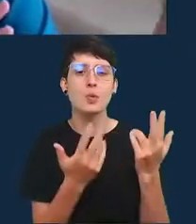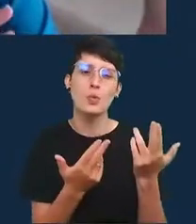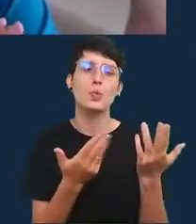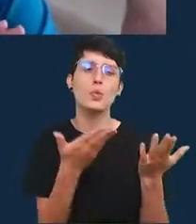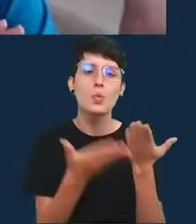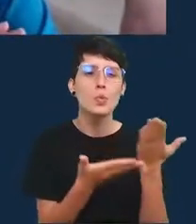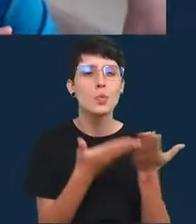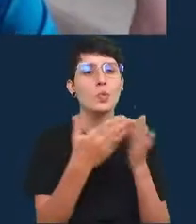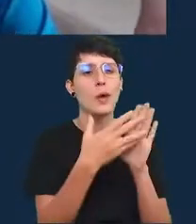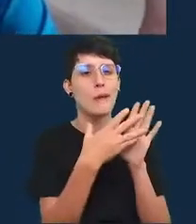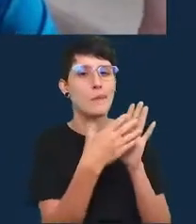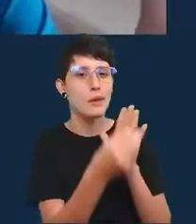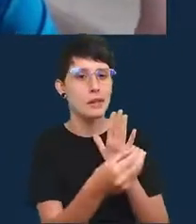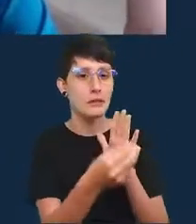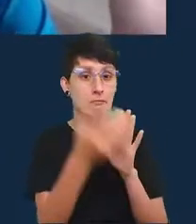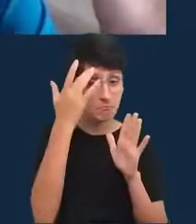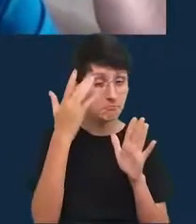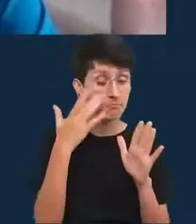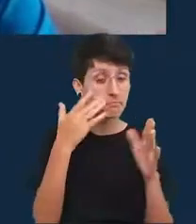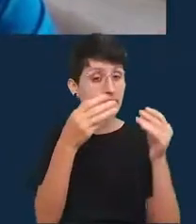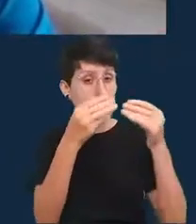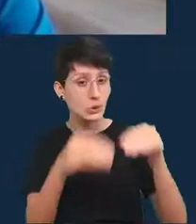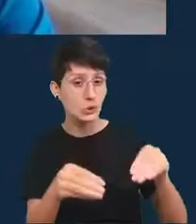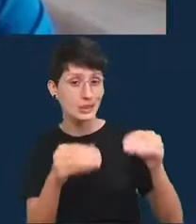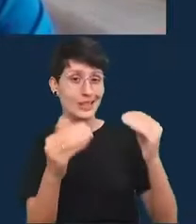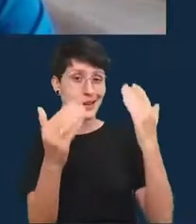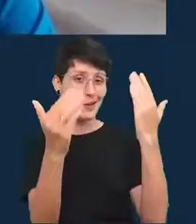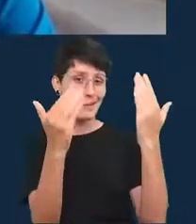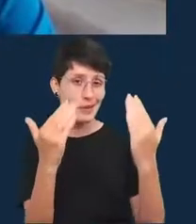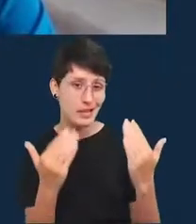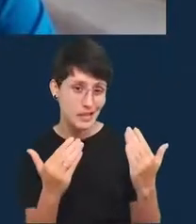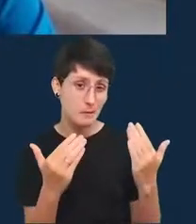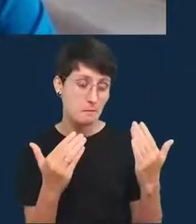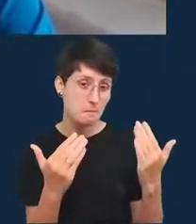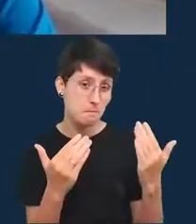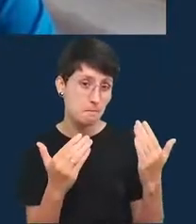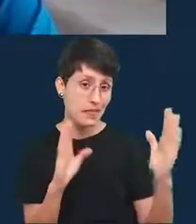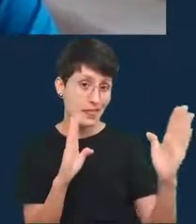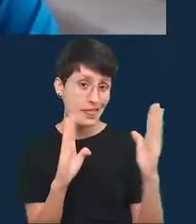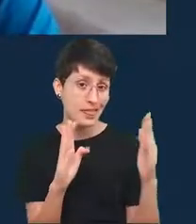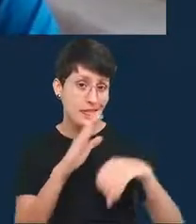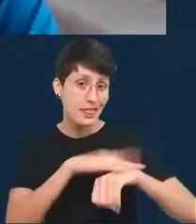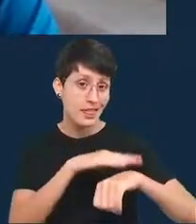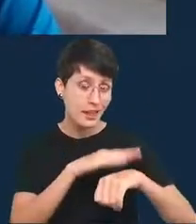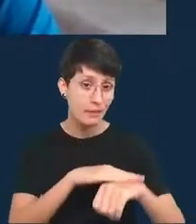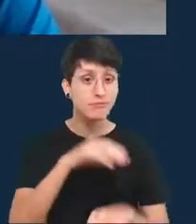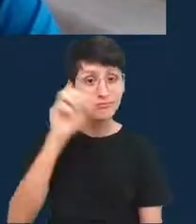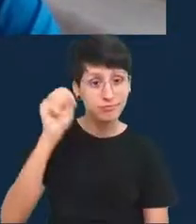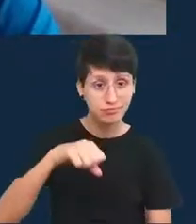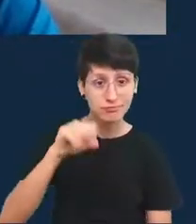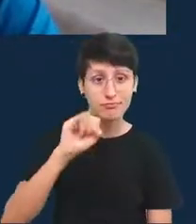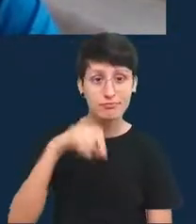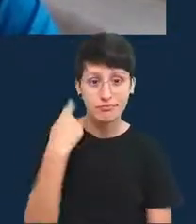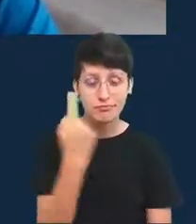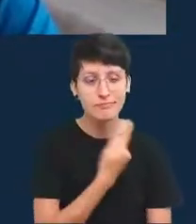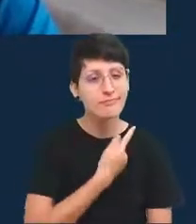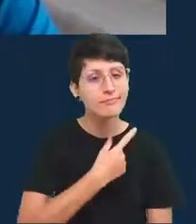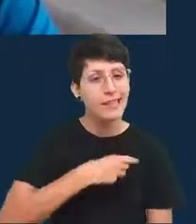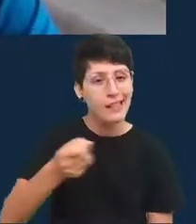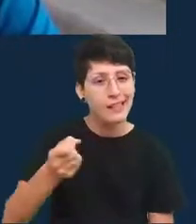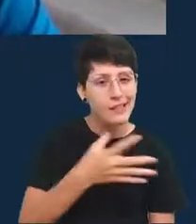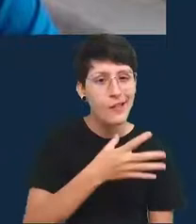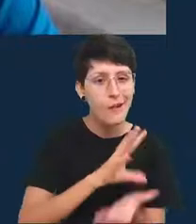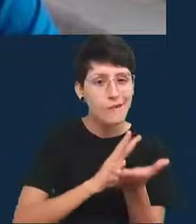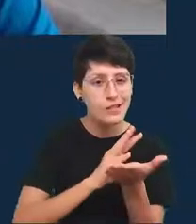modelo será que isso afeta uma comparação de série de tempo sim se a gente obtém novos dados para um país